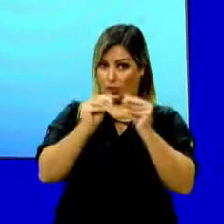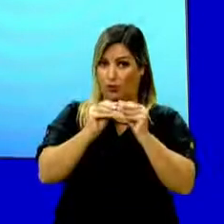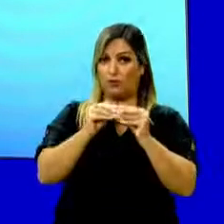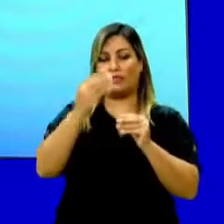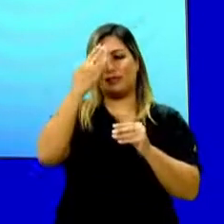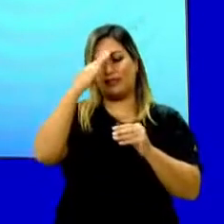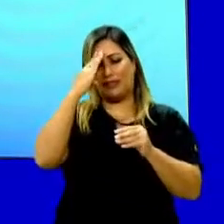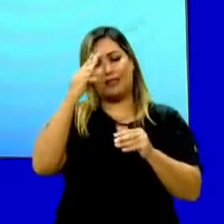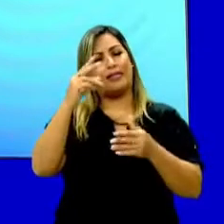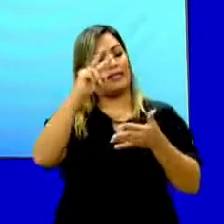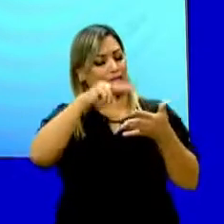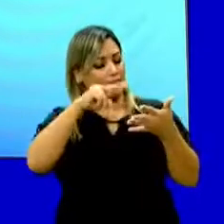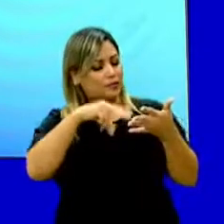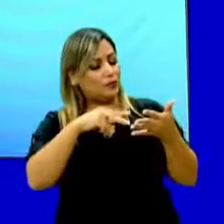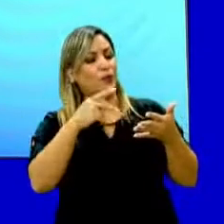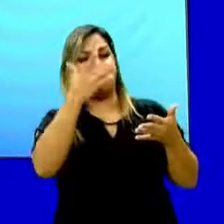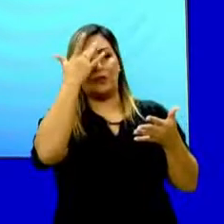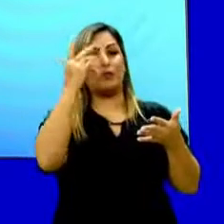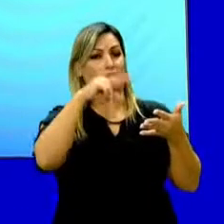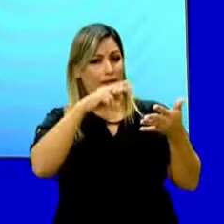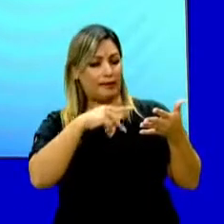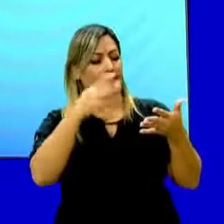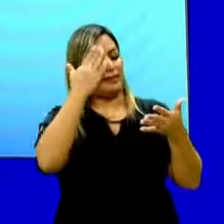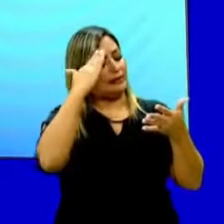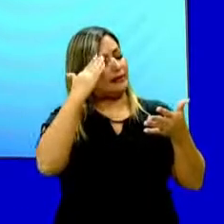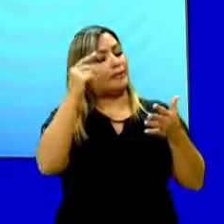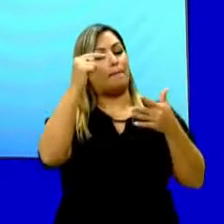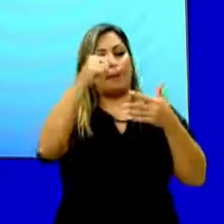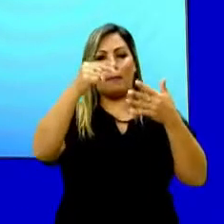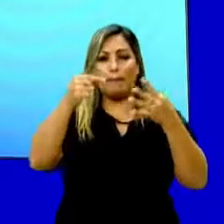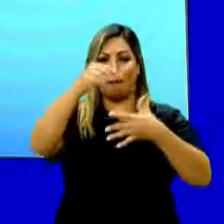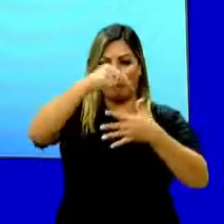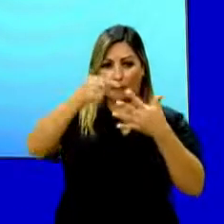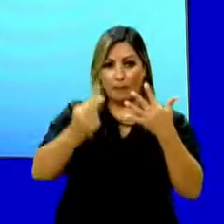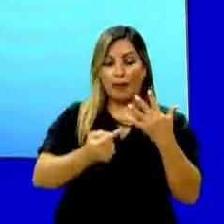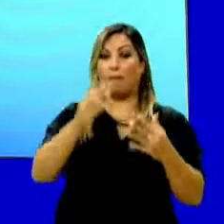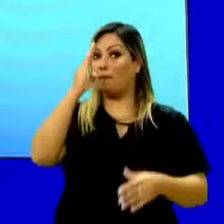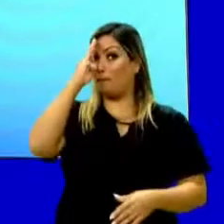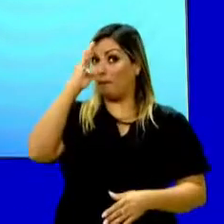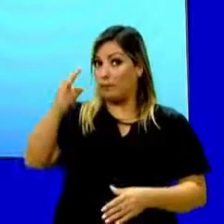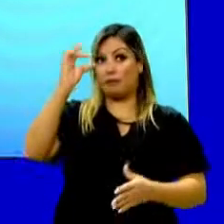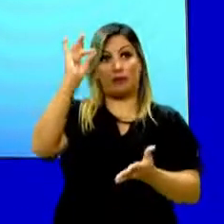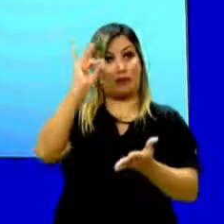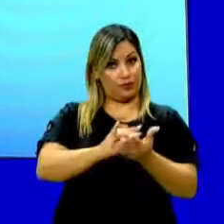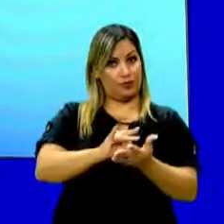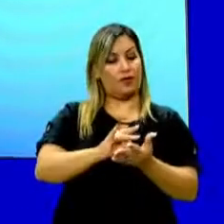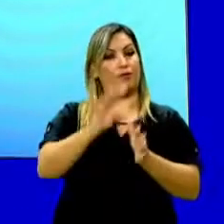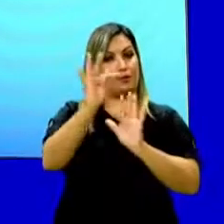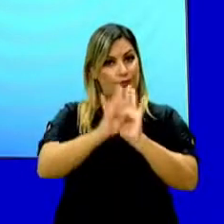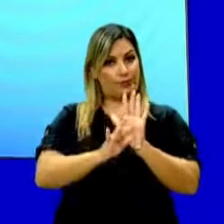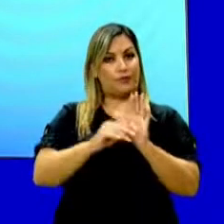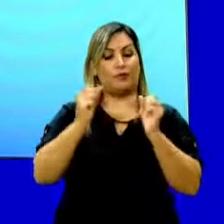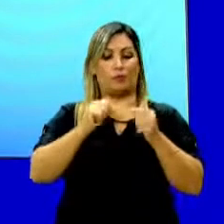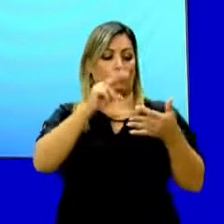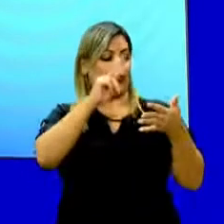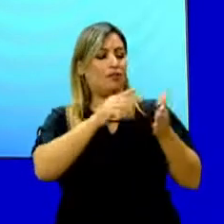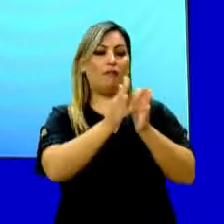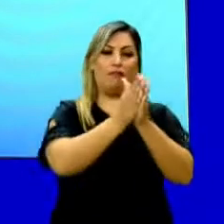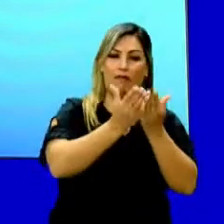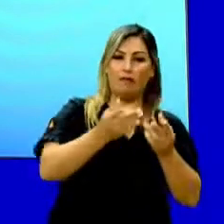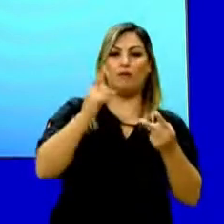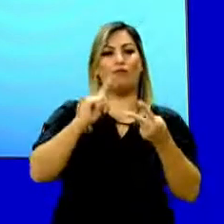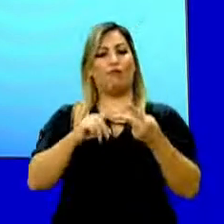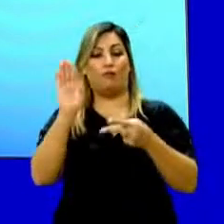entenda os pontos principais do texto original e pode ser lido a sinopse de um livro,